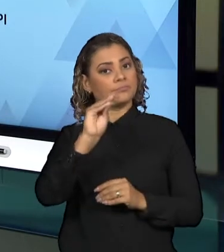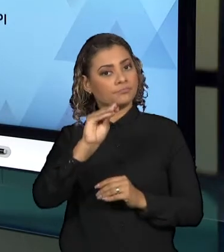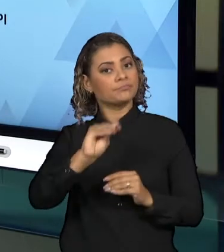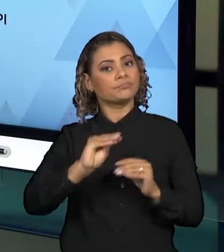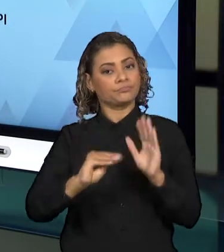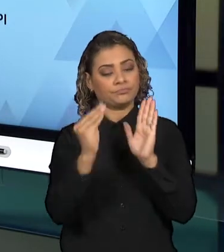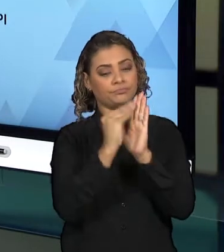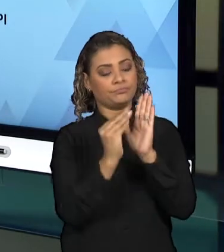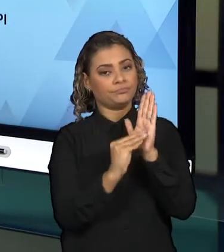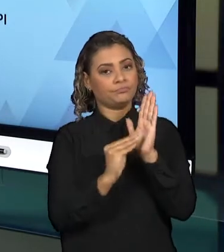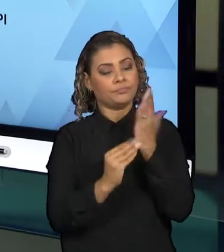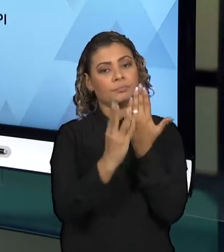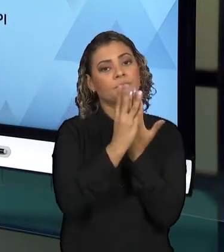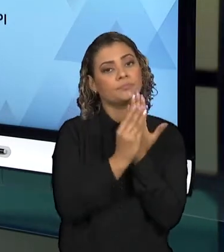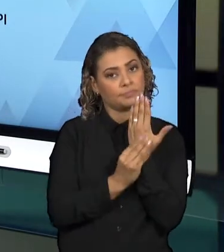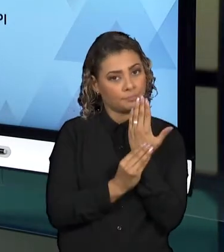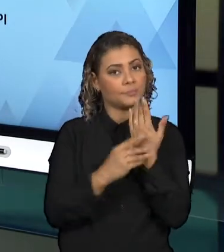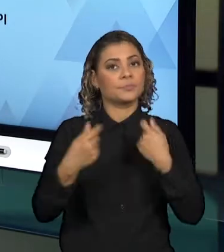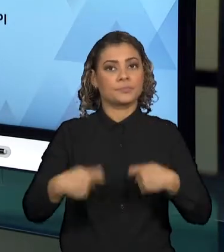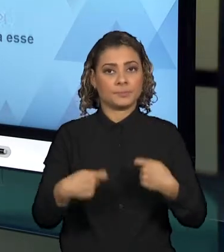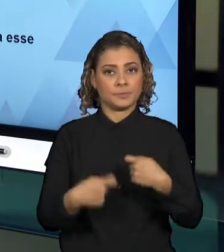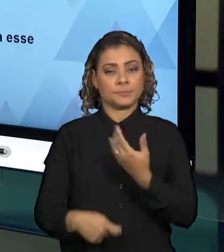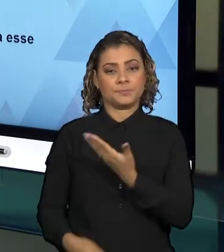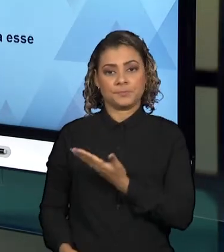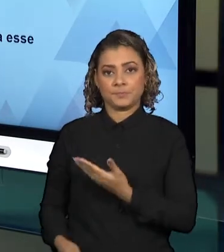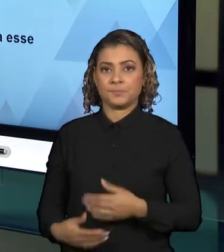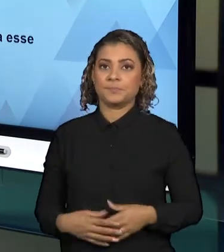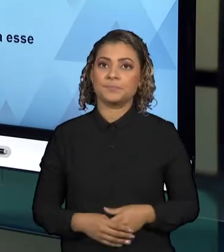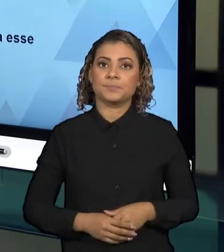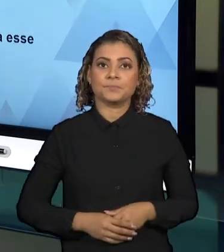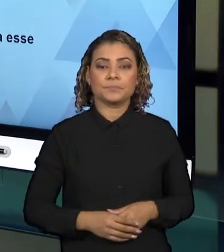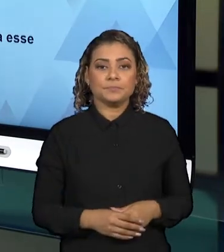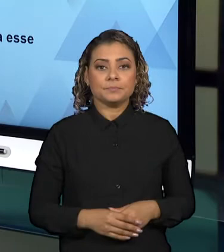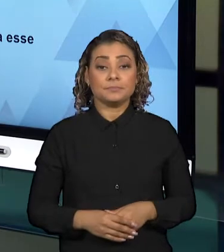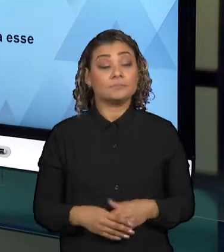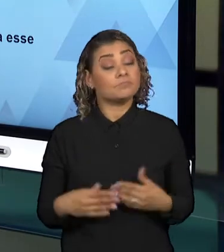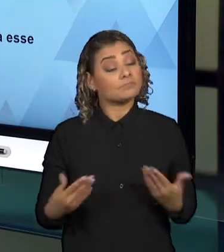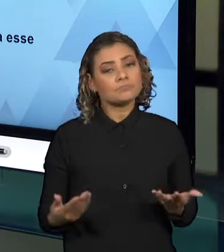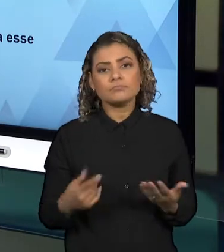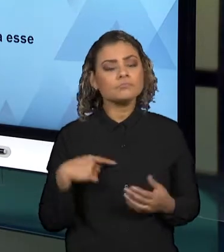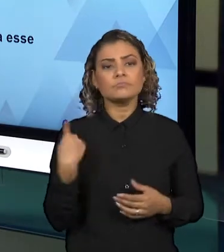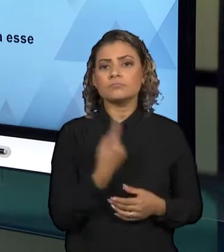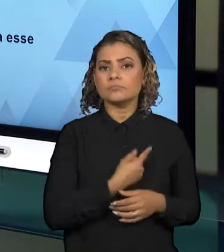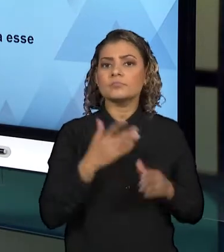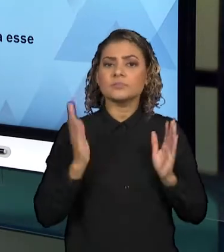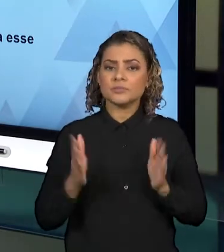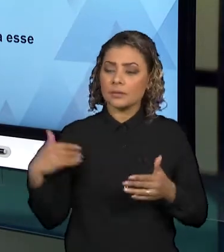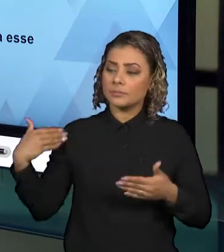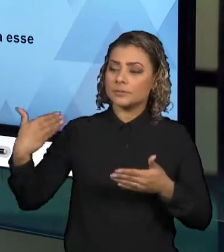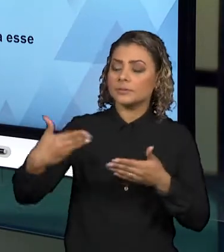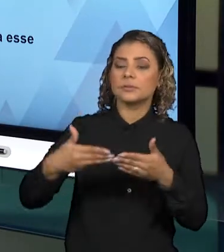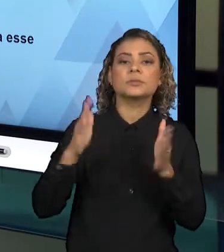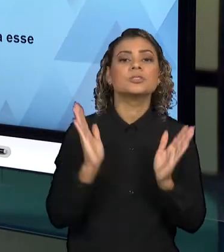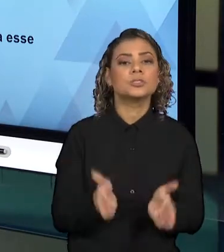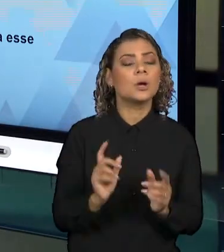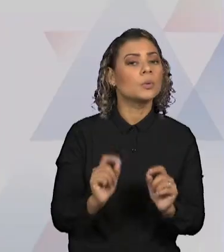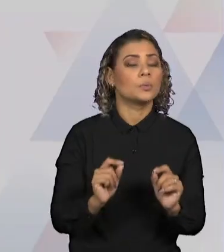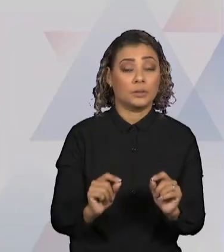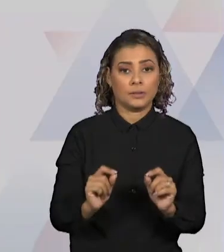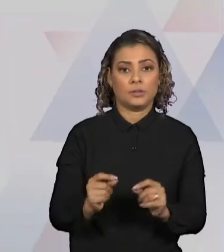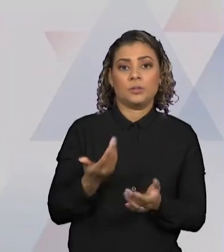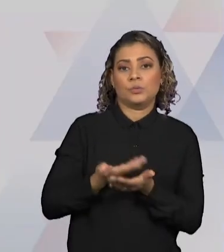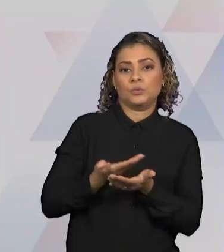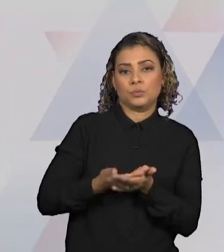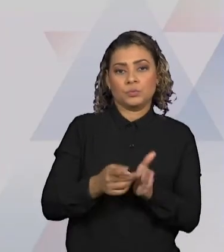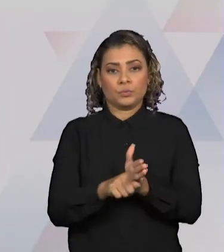final do relatório, no item referências bibliográficas. Então, o que nós já fizemos até o momento? Estudos e